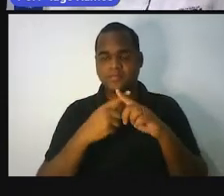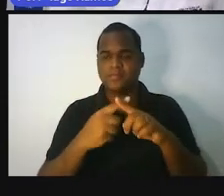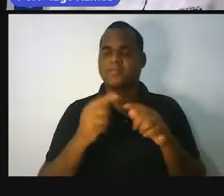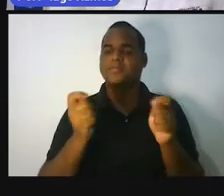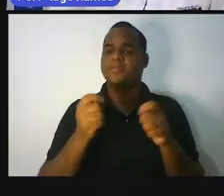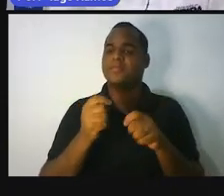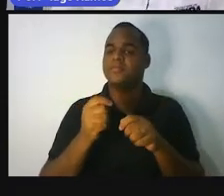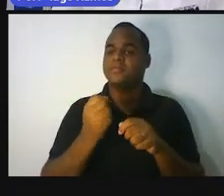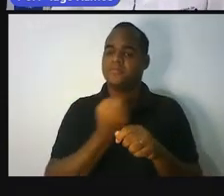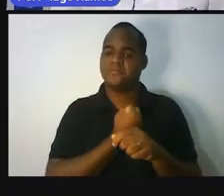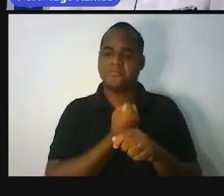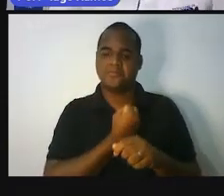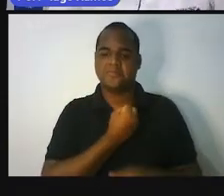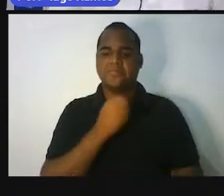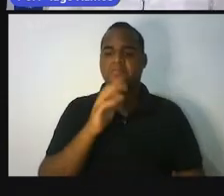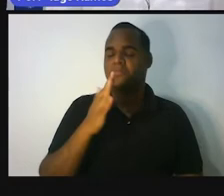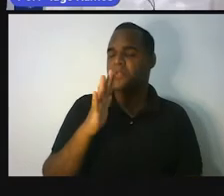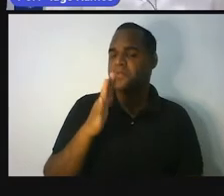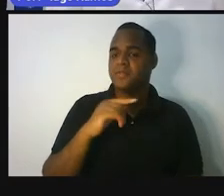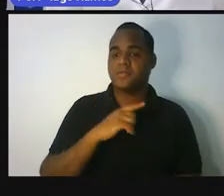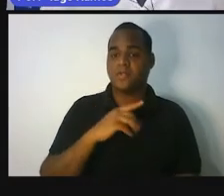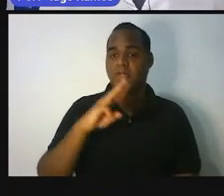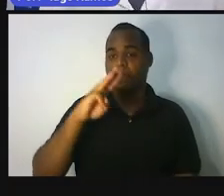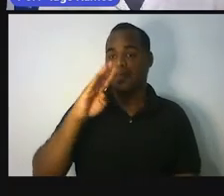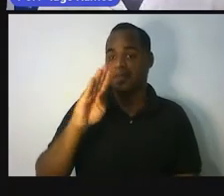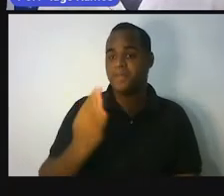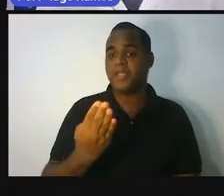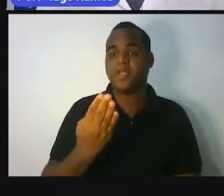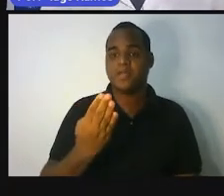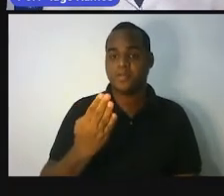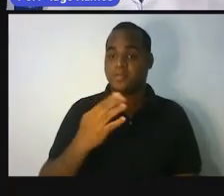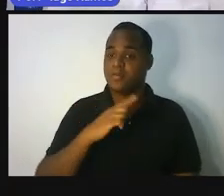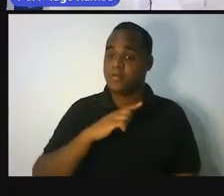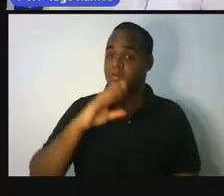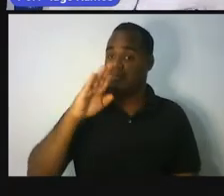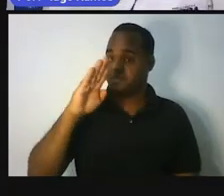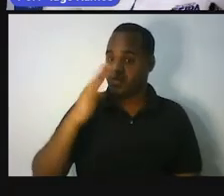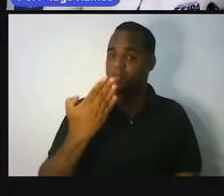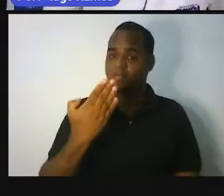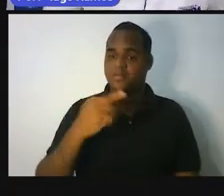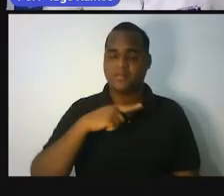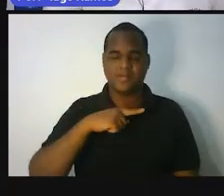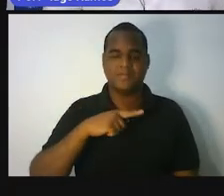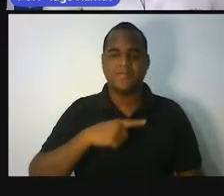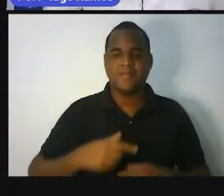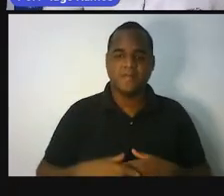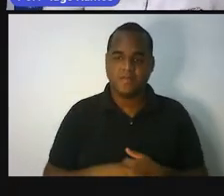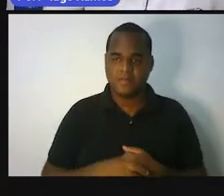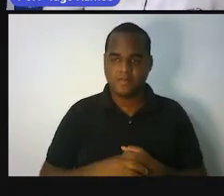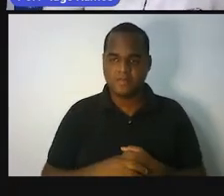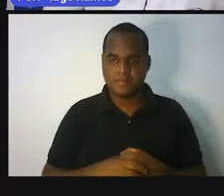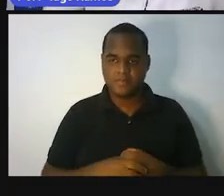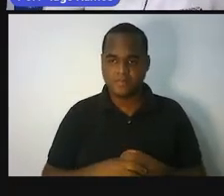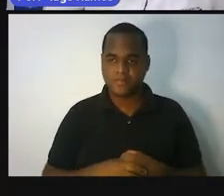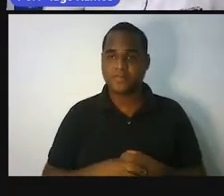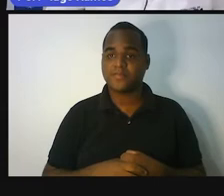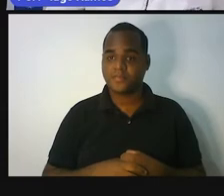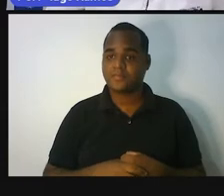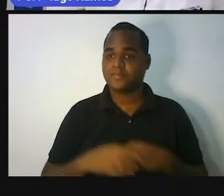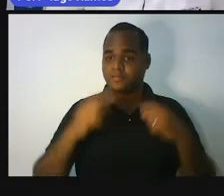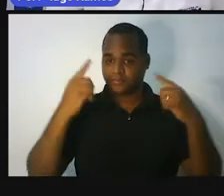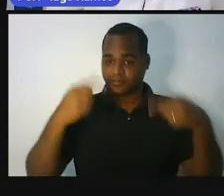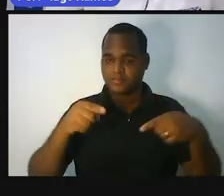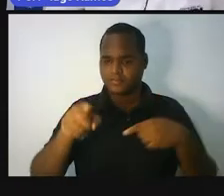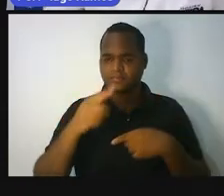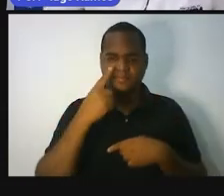número na casa dos bilhões. Bilhões. Tá bom? Então, eu te desafio a dar uma